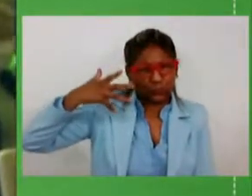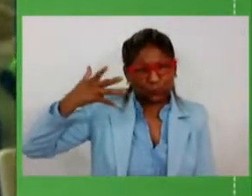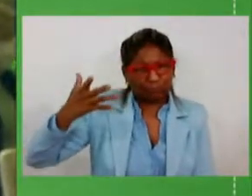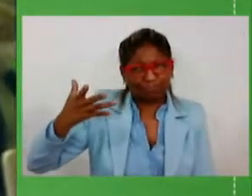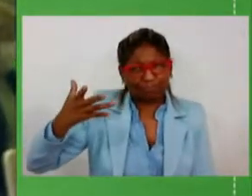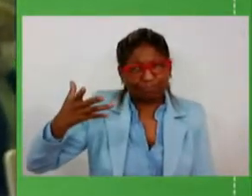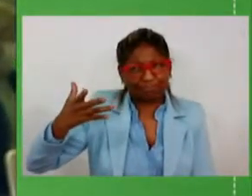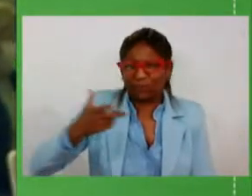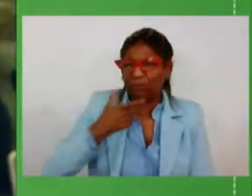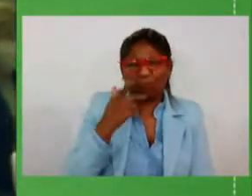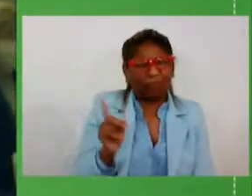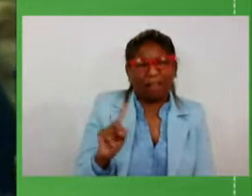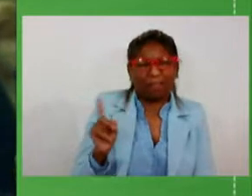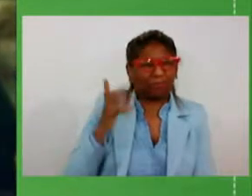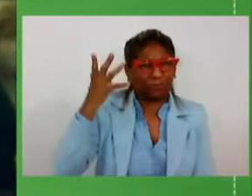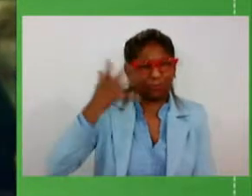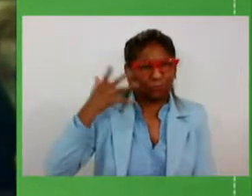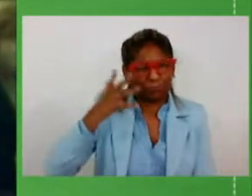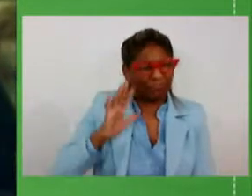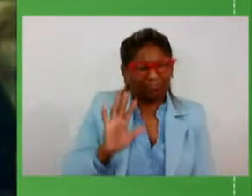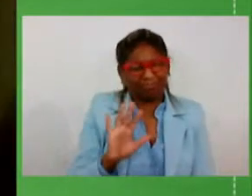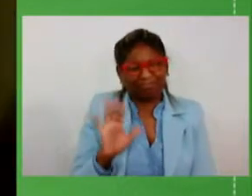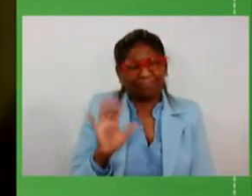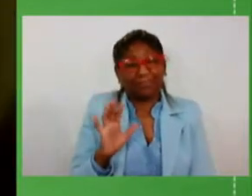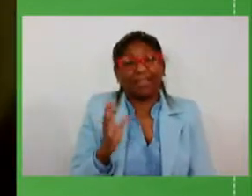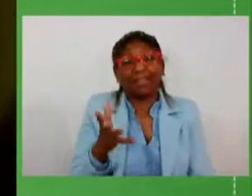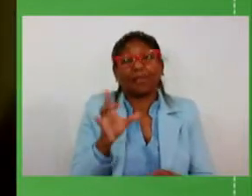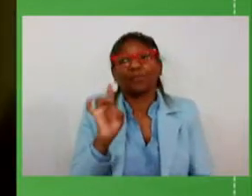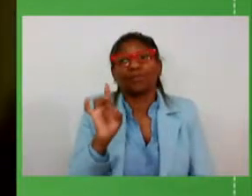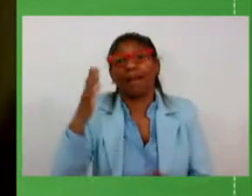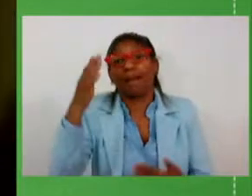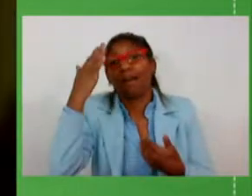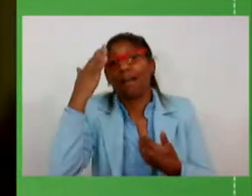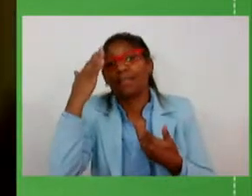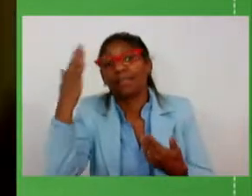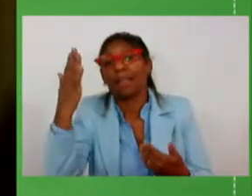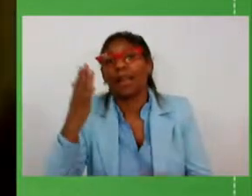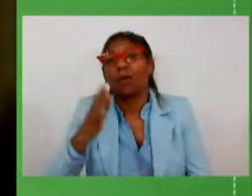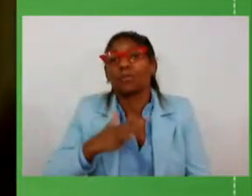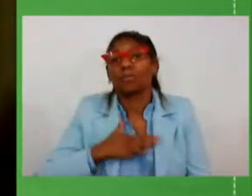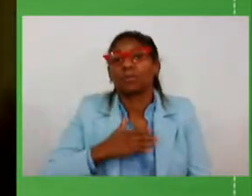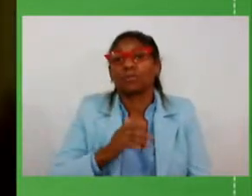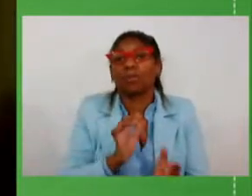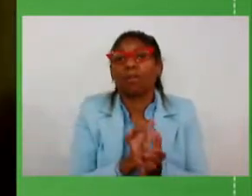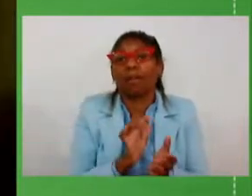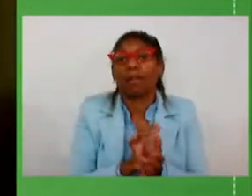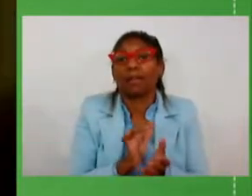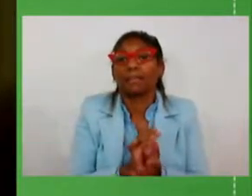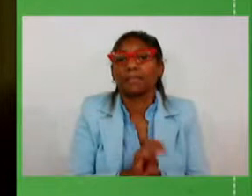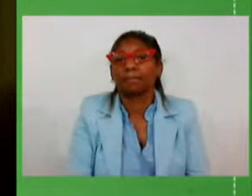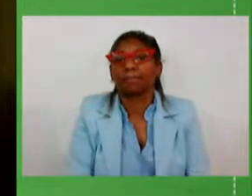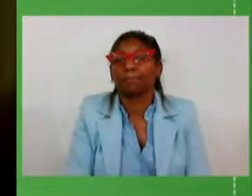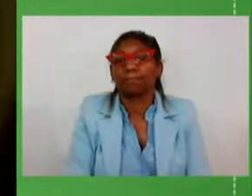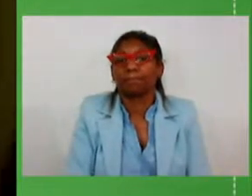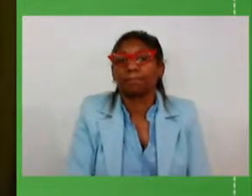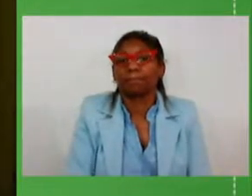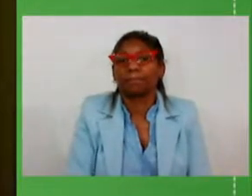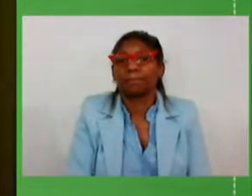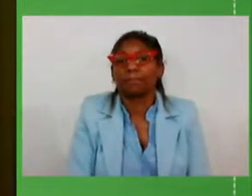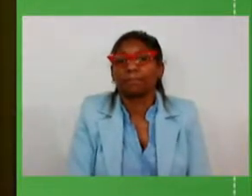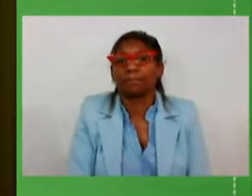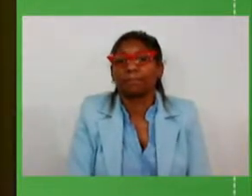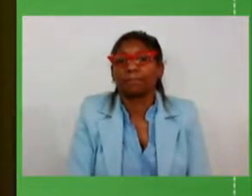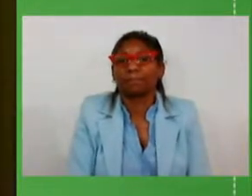ele mas quero agradecer aos meus colegas secretários a cada um Arita